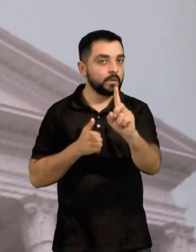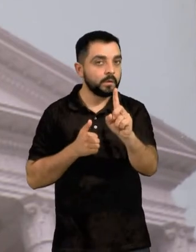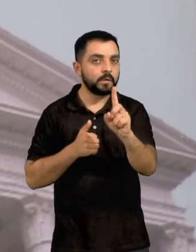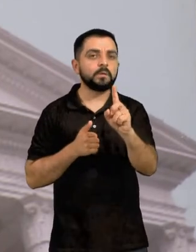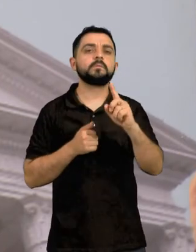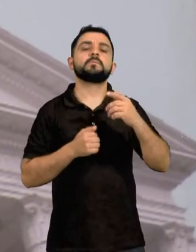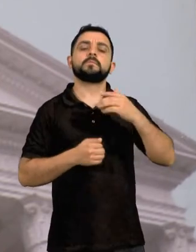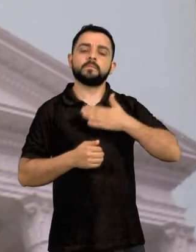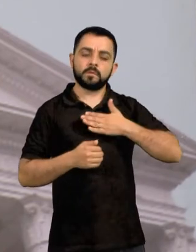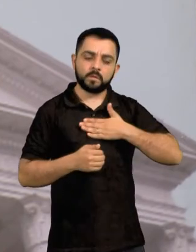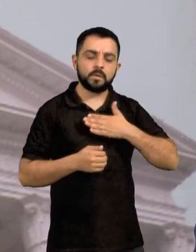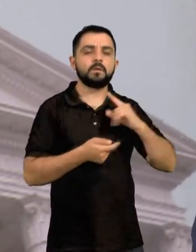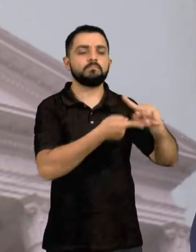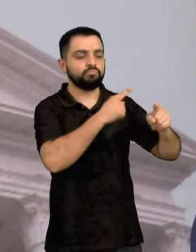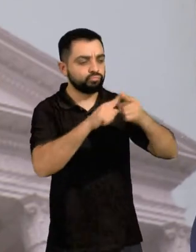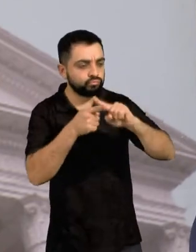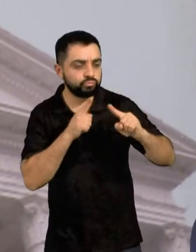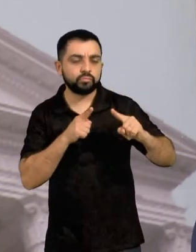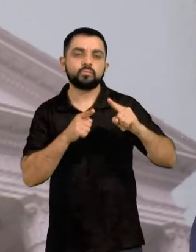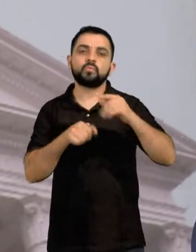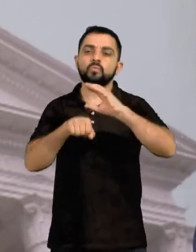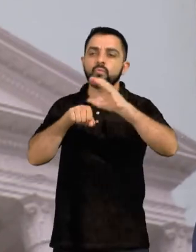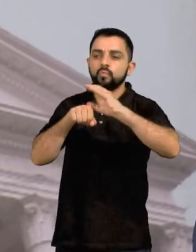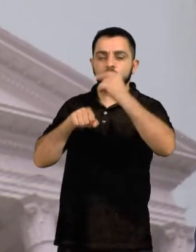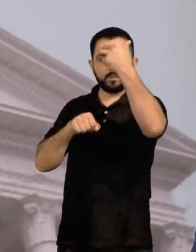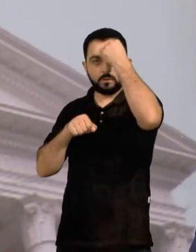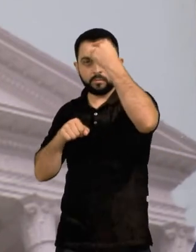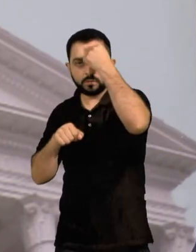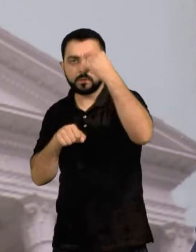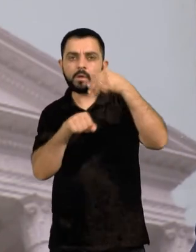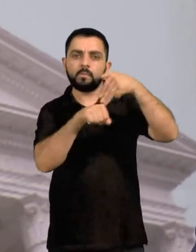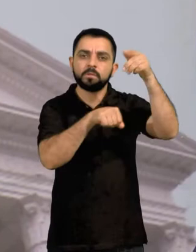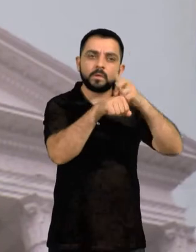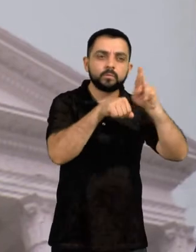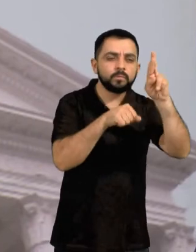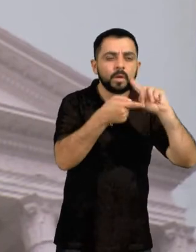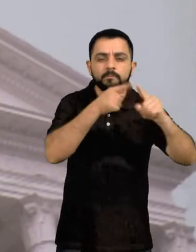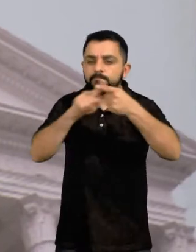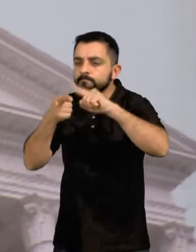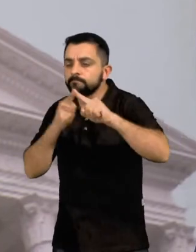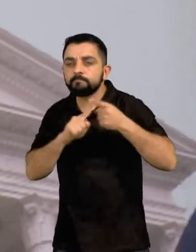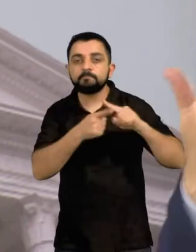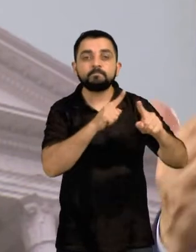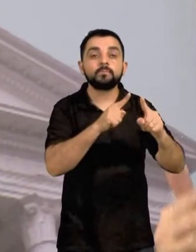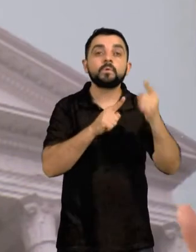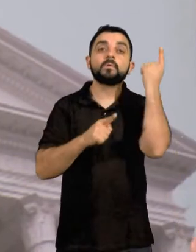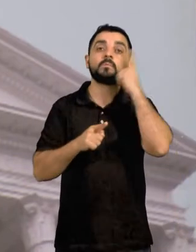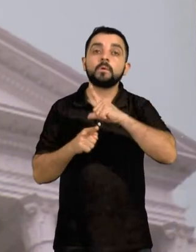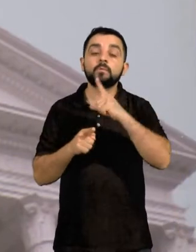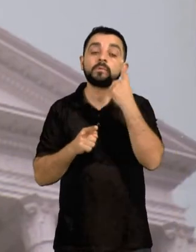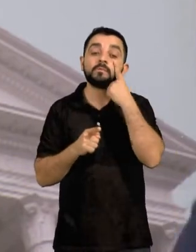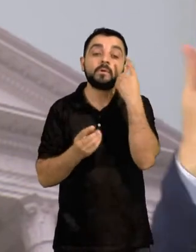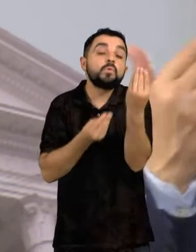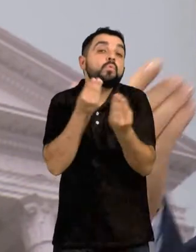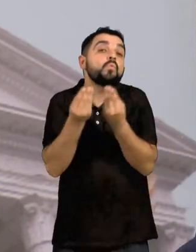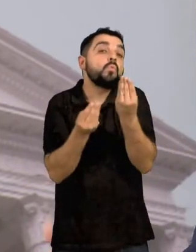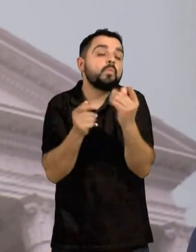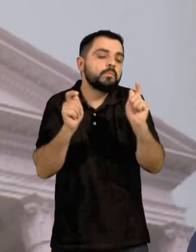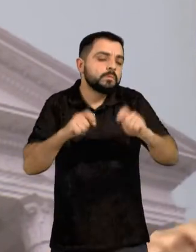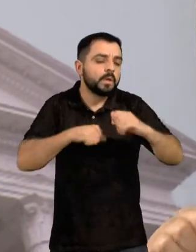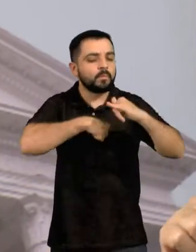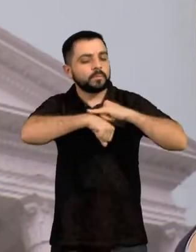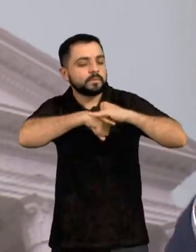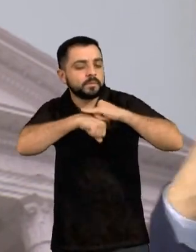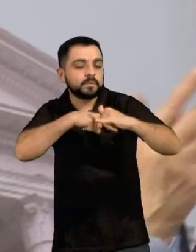cursos de graduação e de pós-graduação, bem como com os diretores do setor, para buscar construir uma forma de exercícios domiciliares que possa